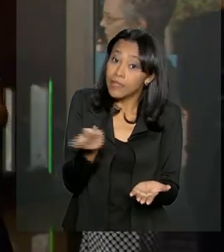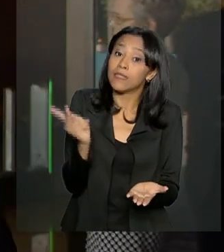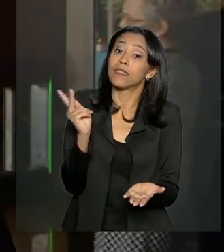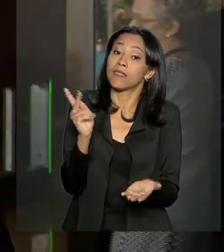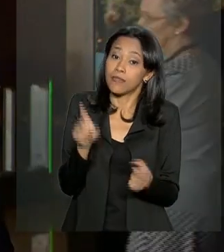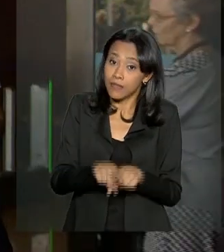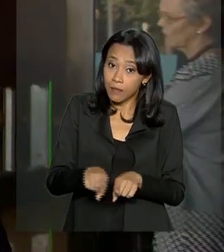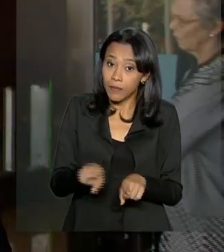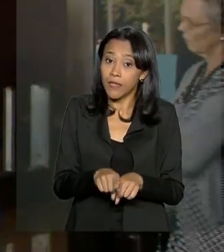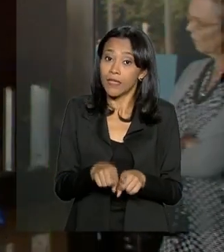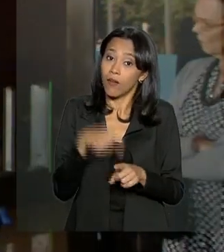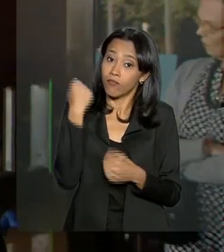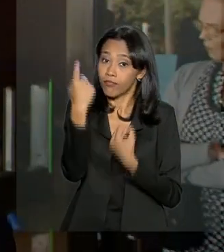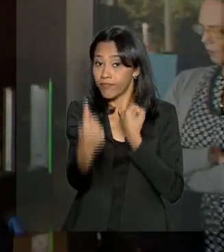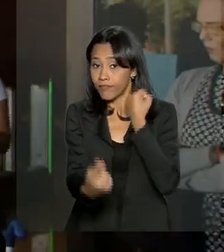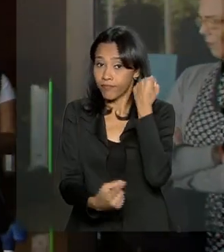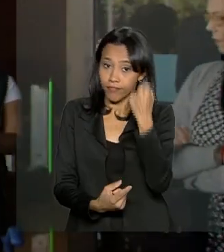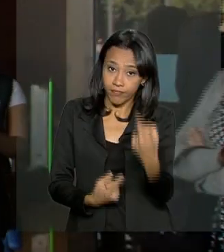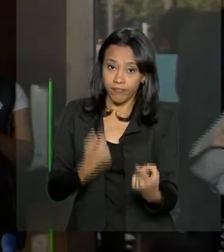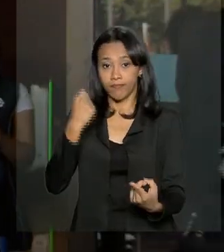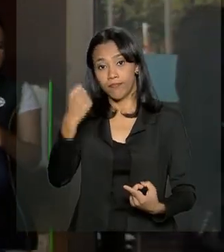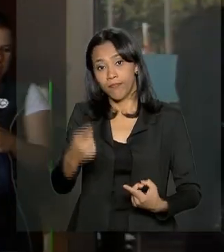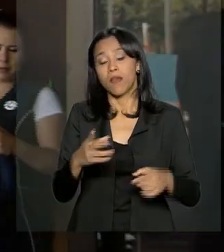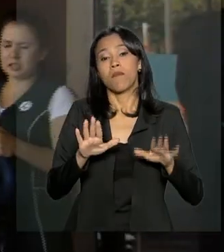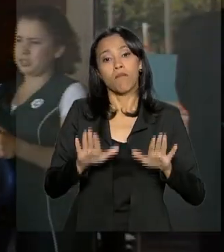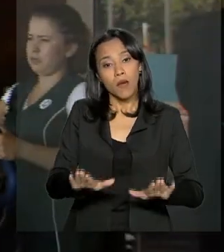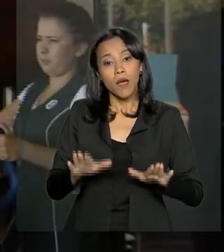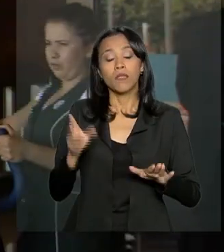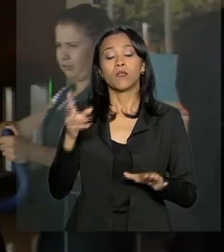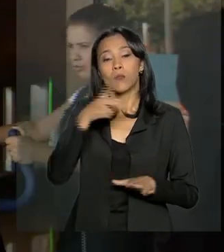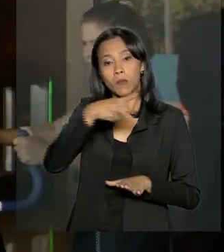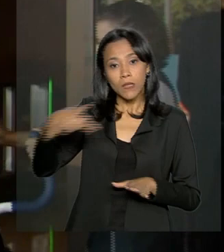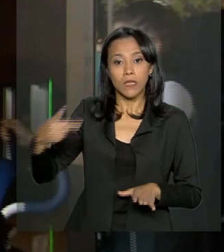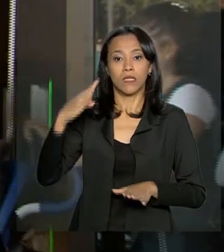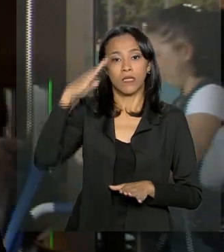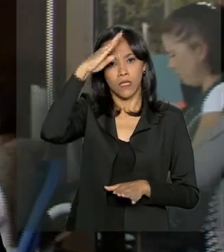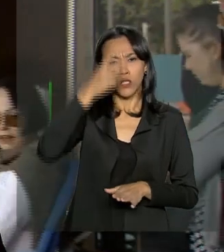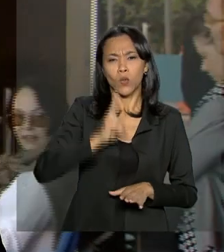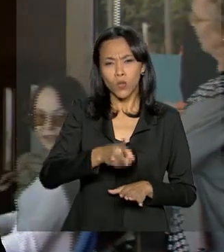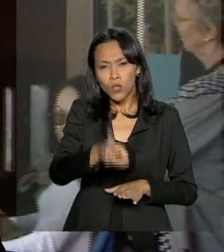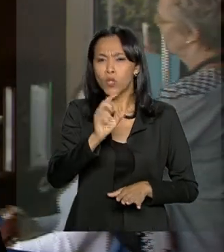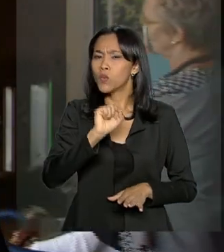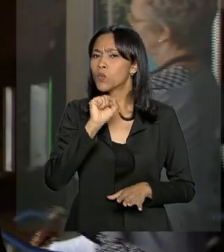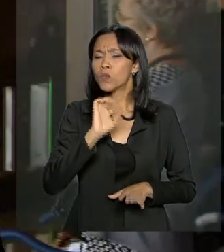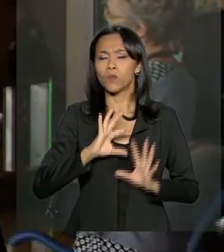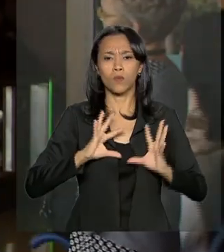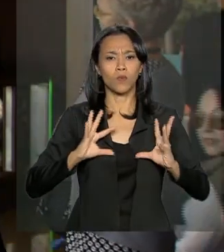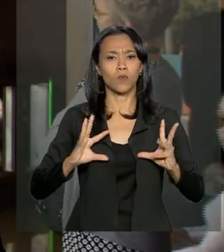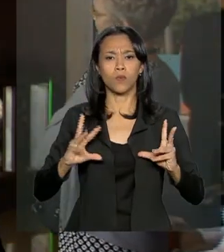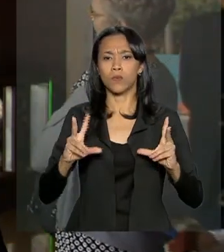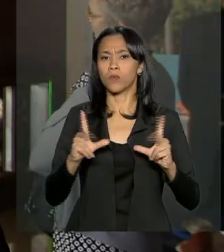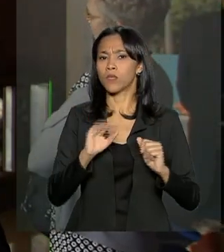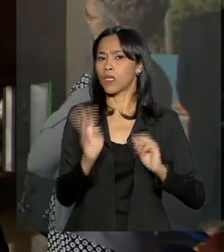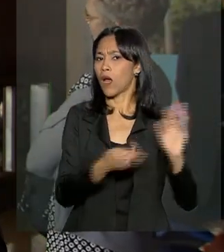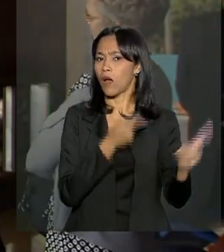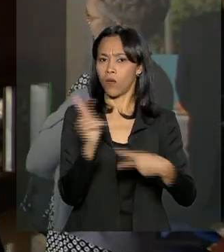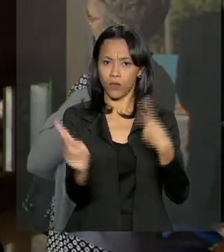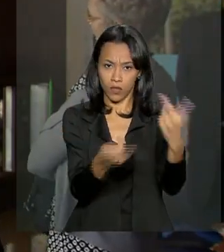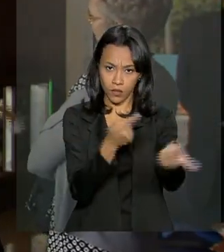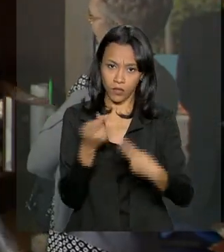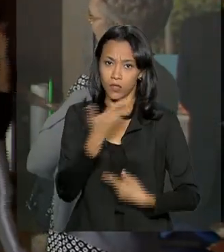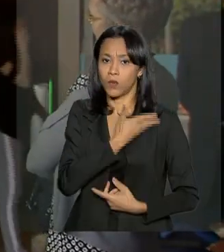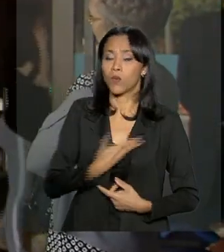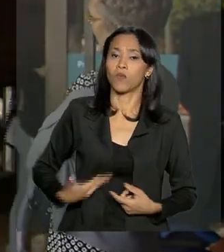também estão restritas. Mas o presidente continua a acompanhar todos os atos que estão sendo tomados pelo